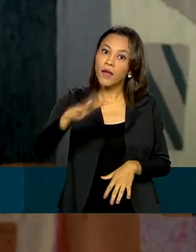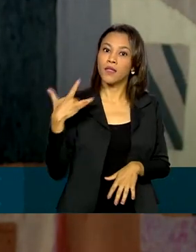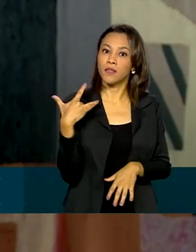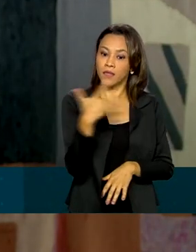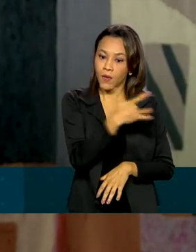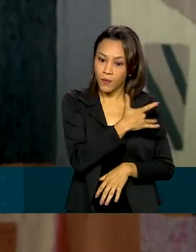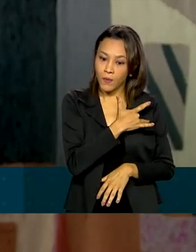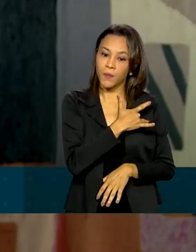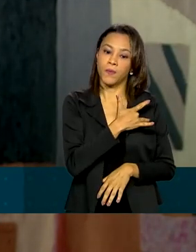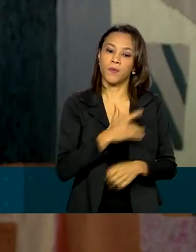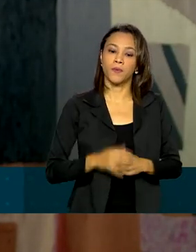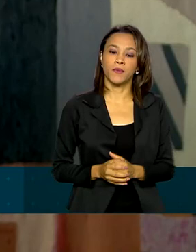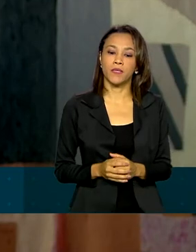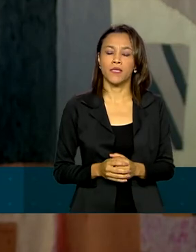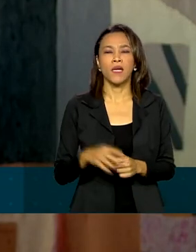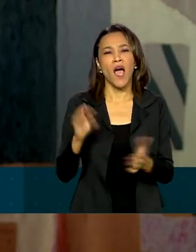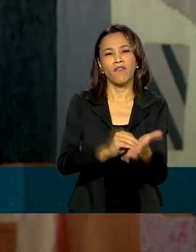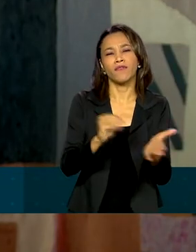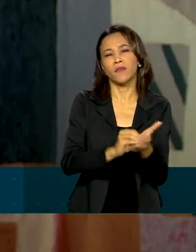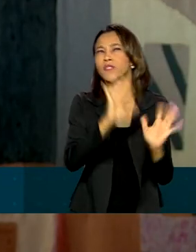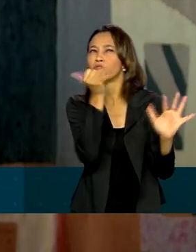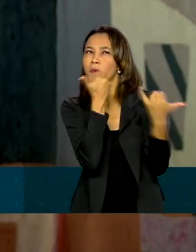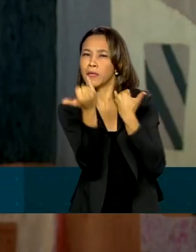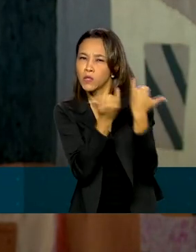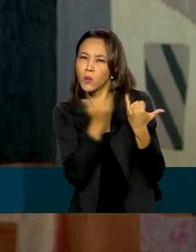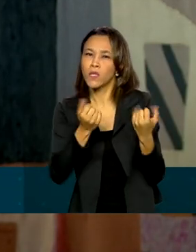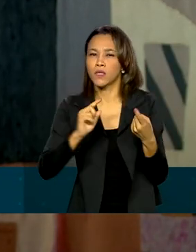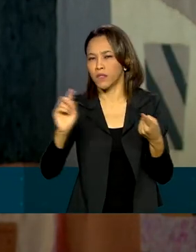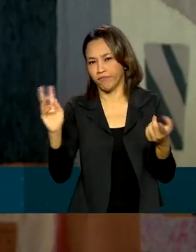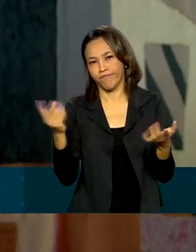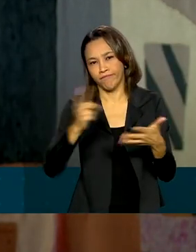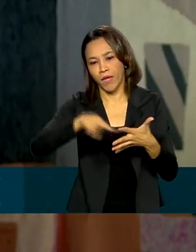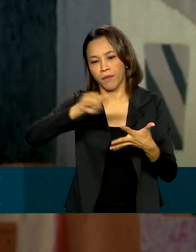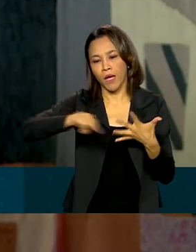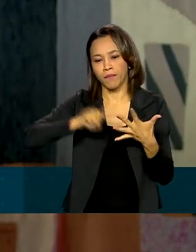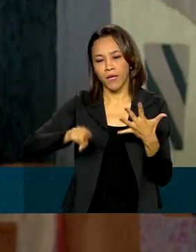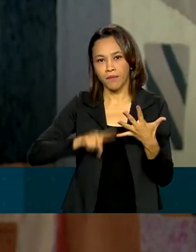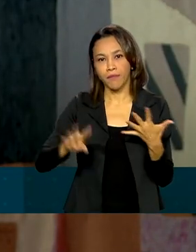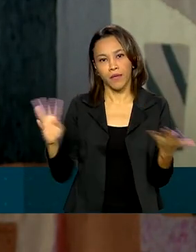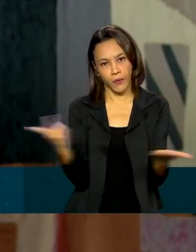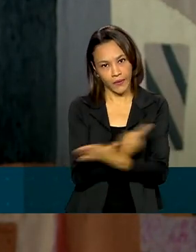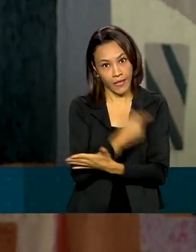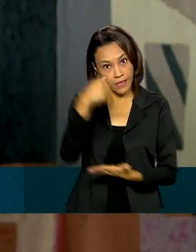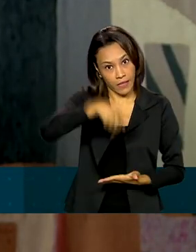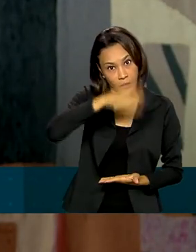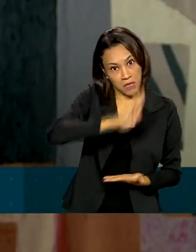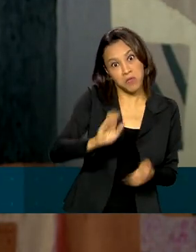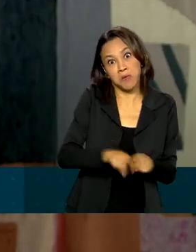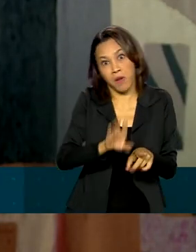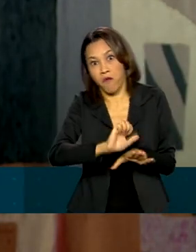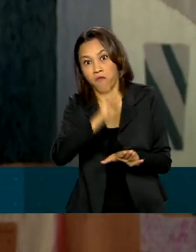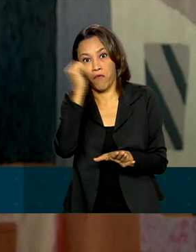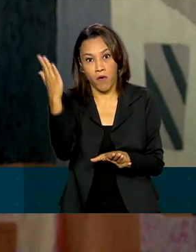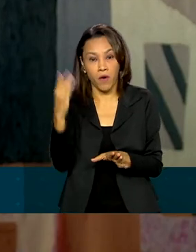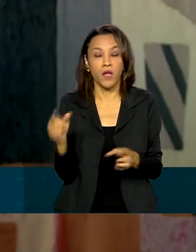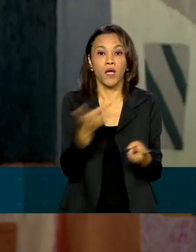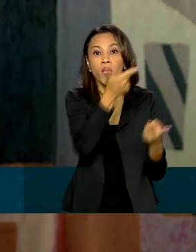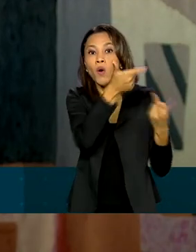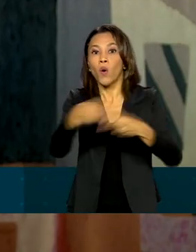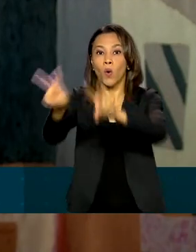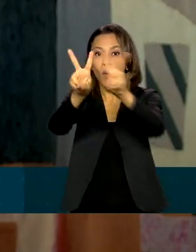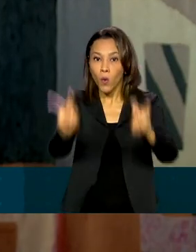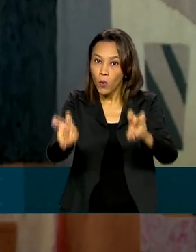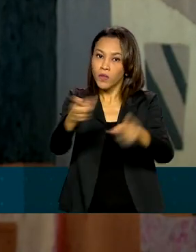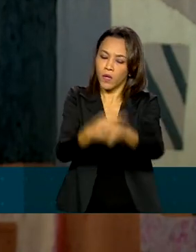vezes é sujeita à desinformação e informações distorcidas, tanto aqui quanto lá fora. Mas também na parte econômica,